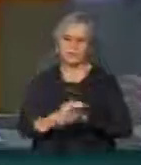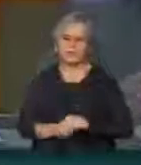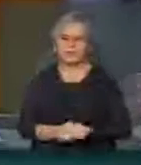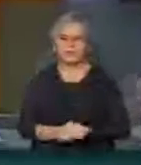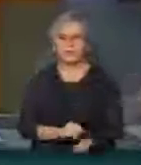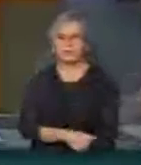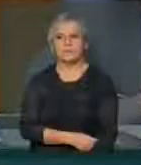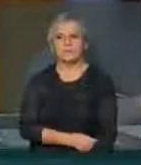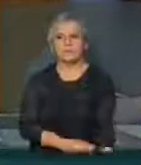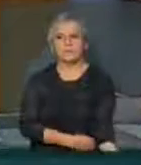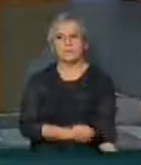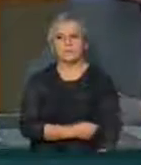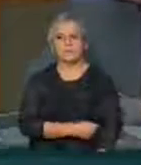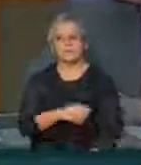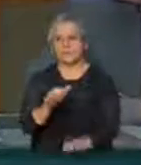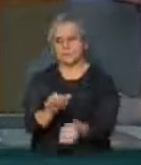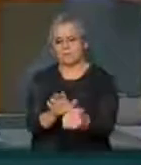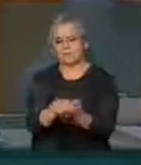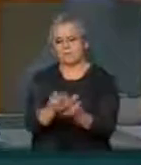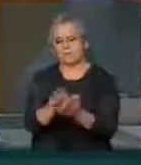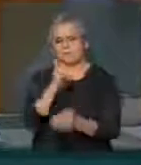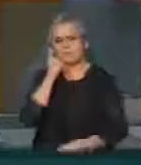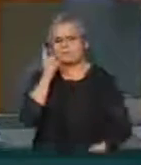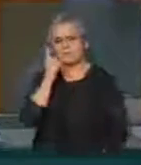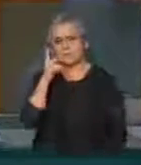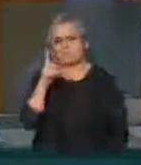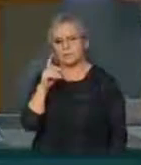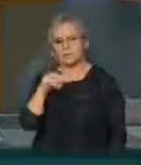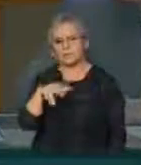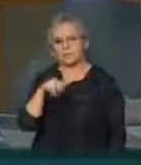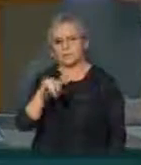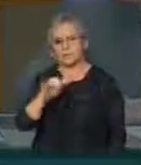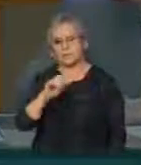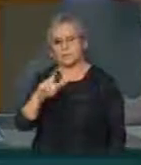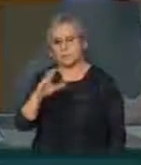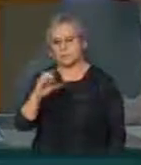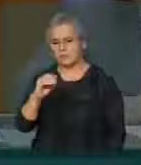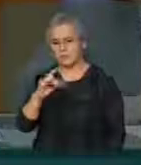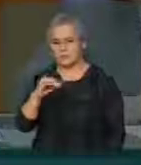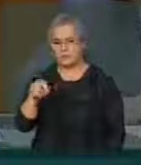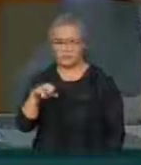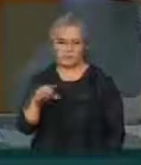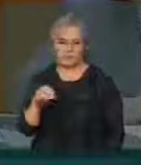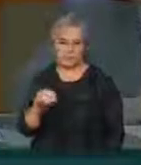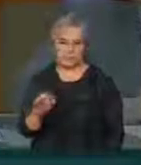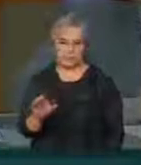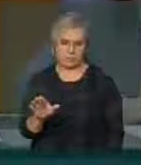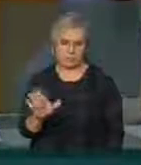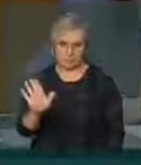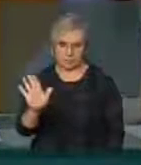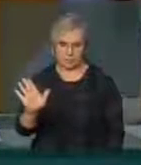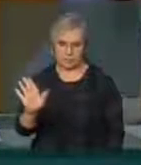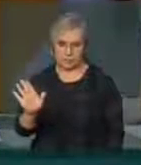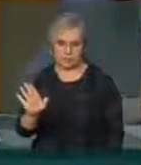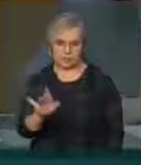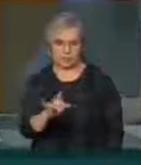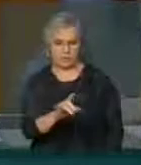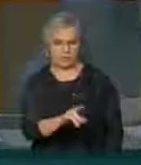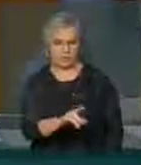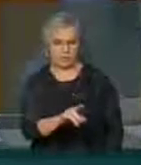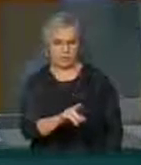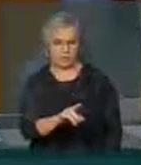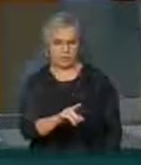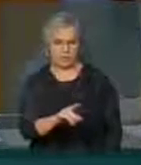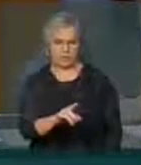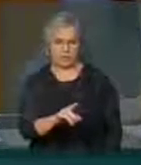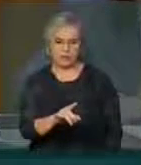Vamos então agora ao Pernambuco, deputado Daniel Coelho, deputado, vou dar a palavra já em seguida, deputado, vamos ao Rio